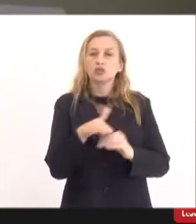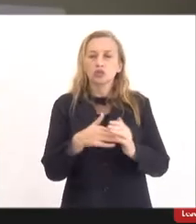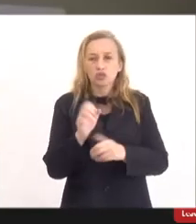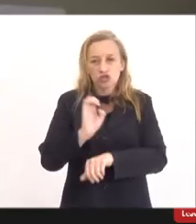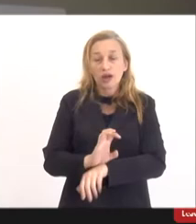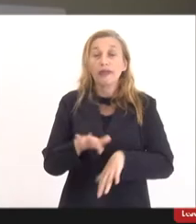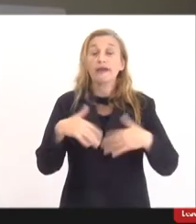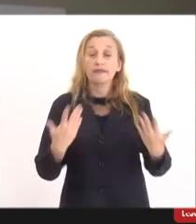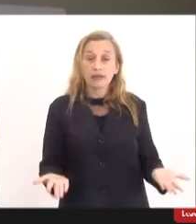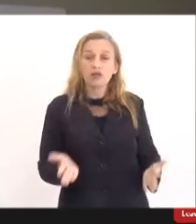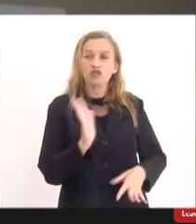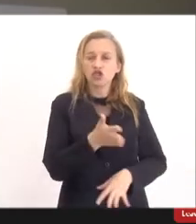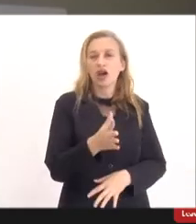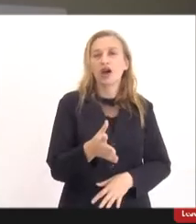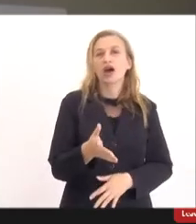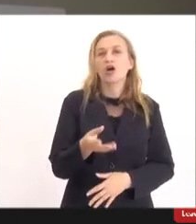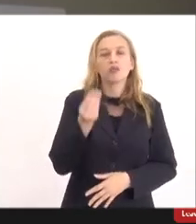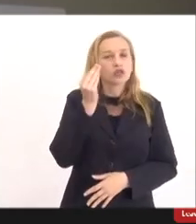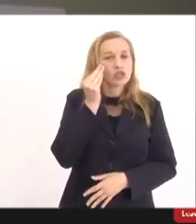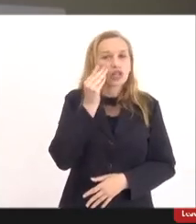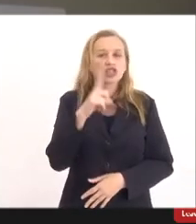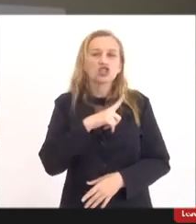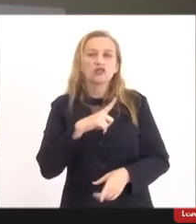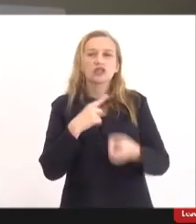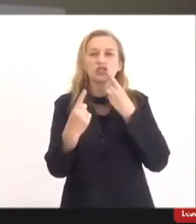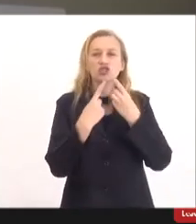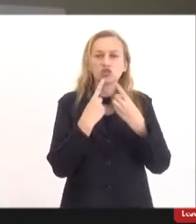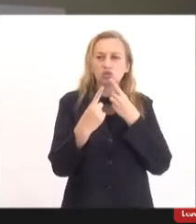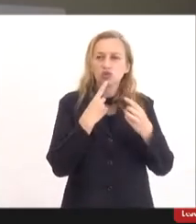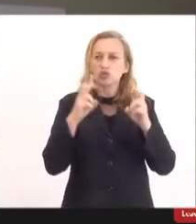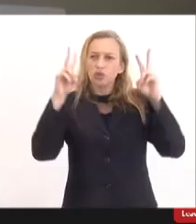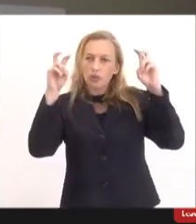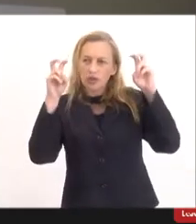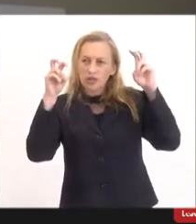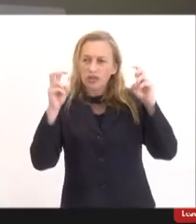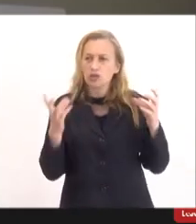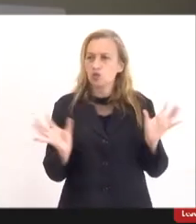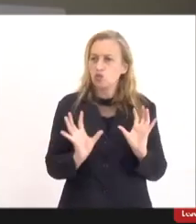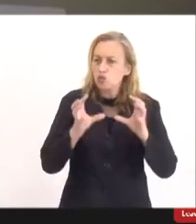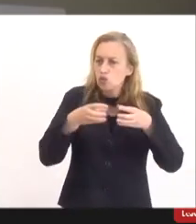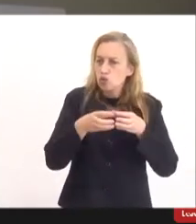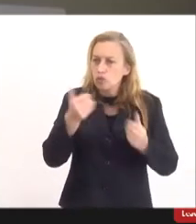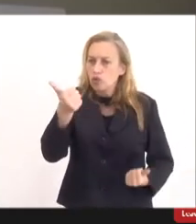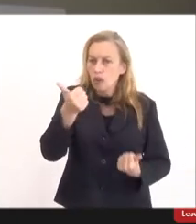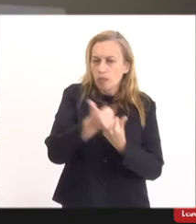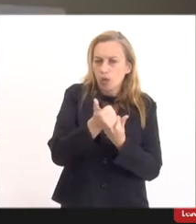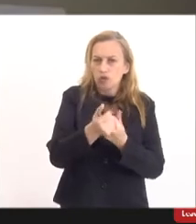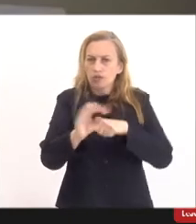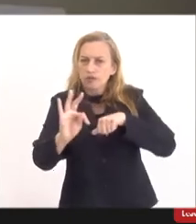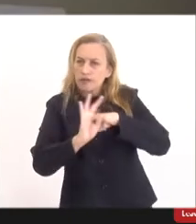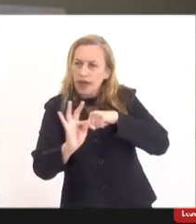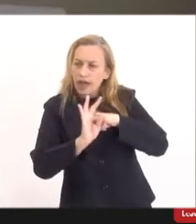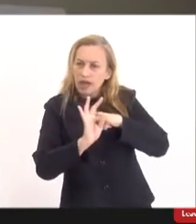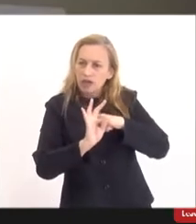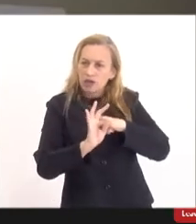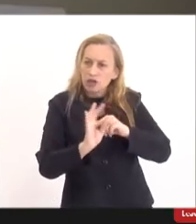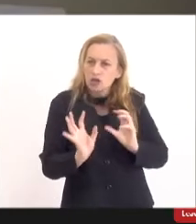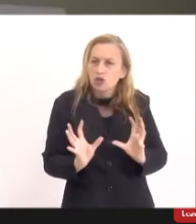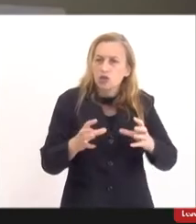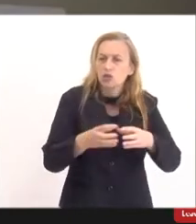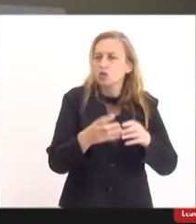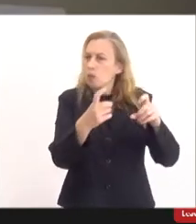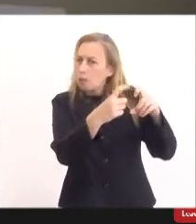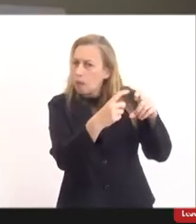Então, já tivemos oportunidade de debater sobre isso com o nosso grupo de apoio técnico que é composto de